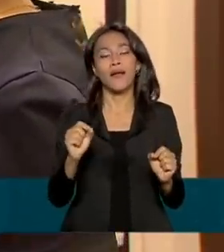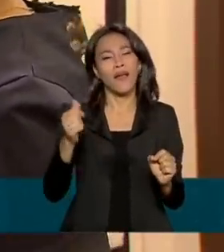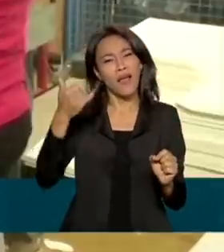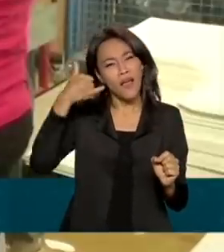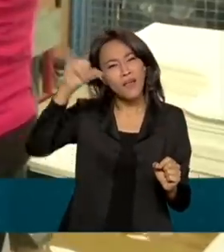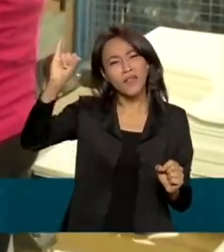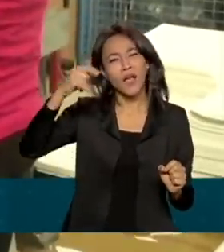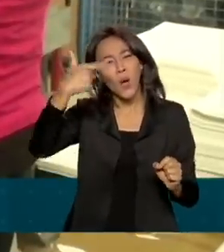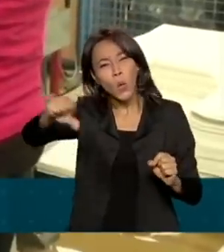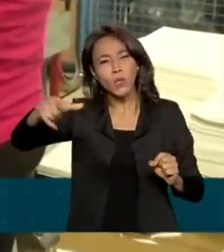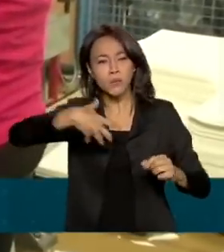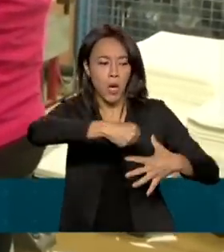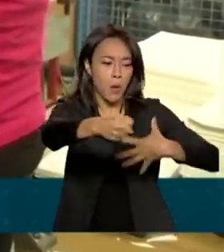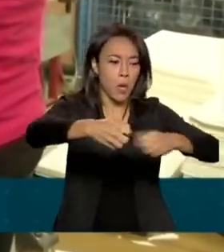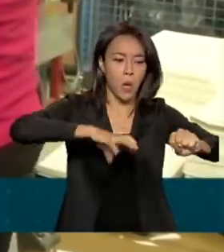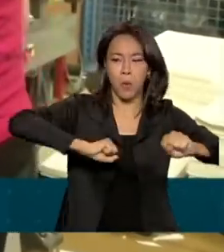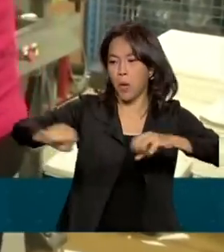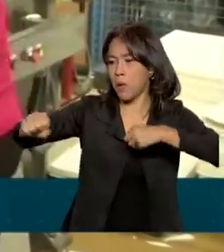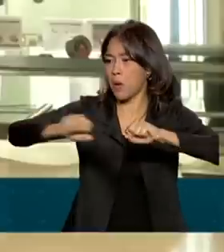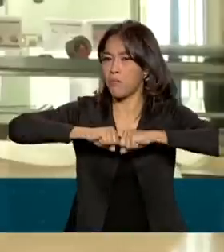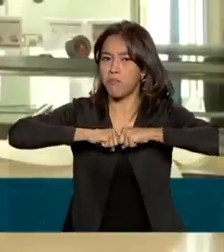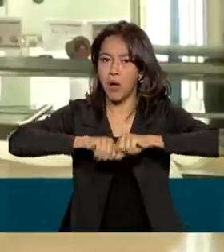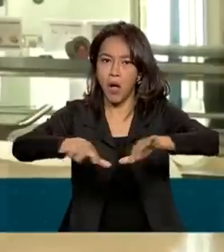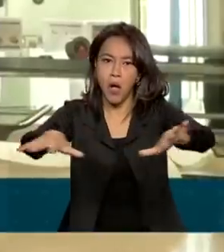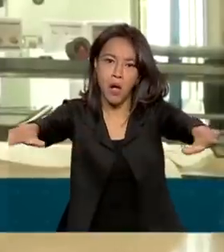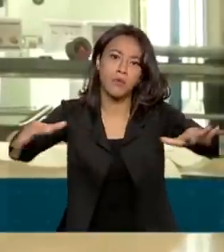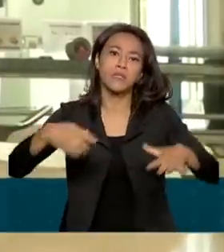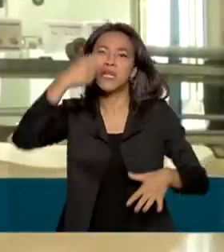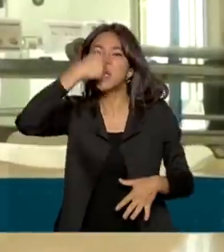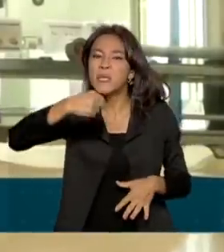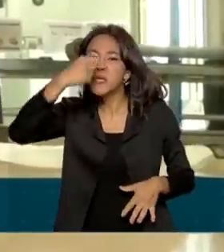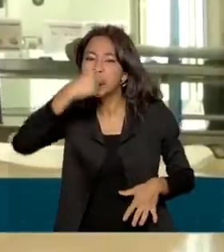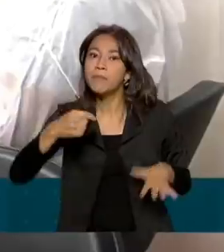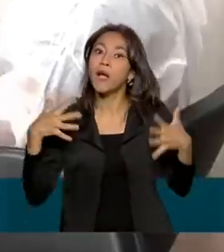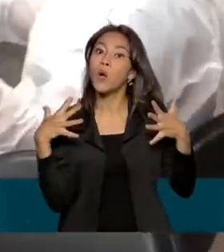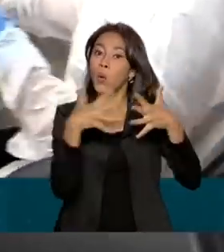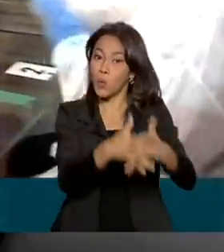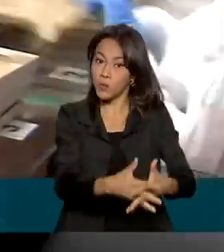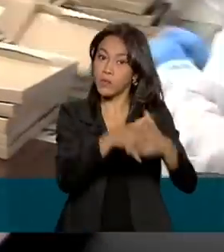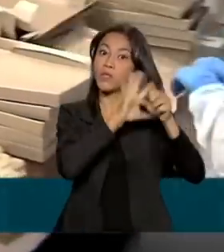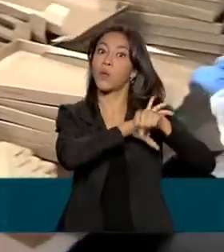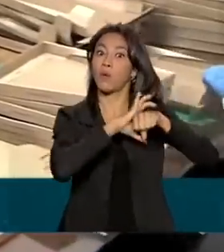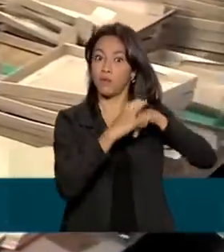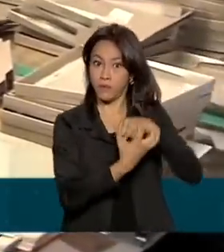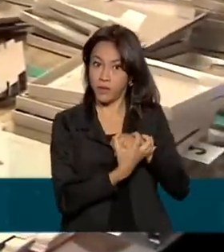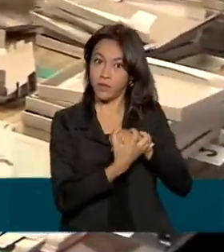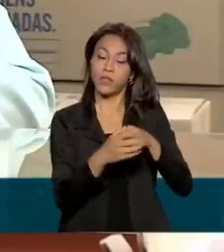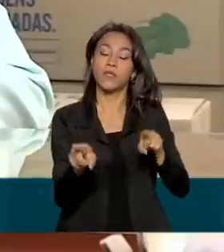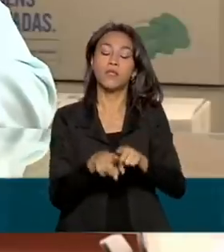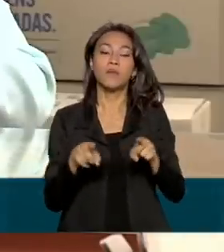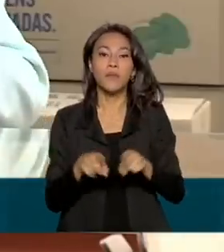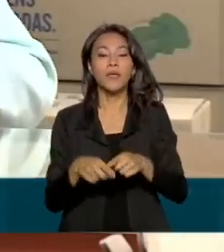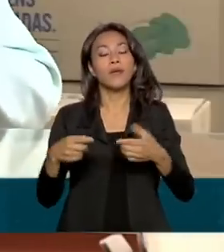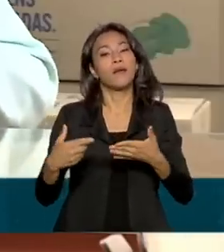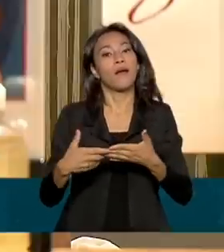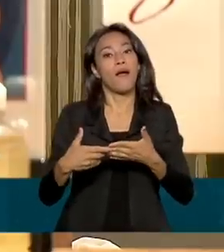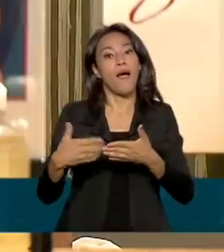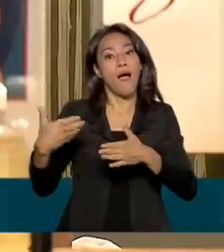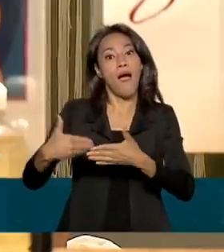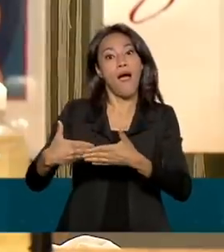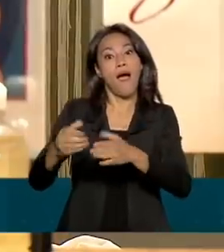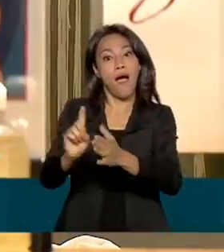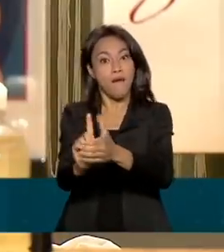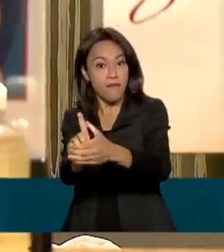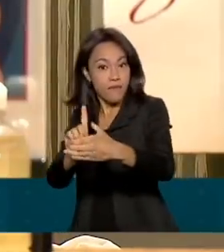síndromes gripais que possam ser confundidas com a Covid-19, além de identificar precocemente e afastar trabalhadores com